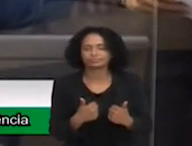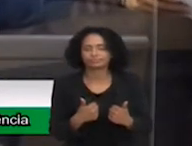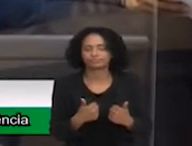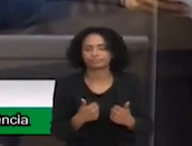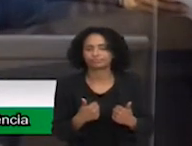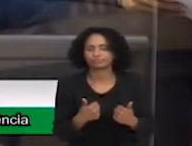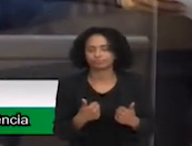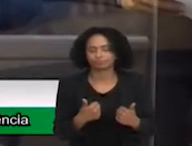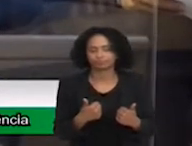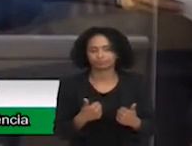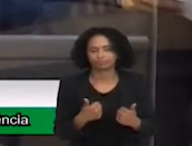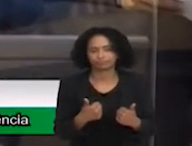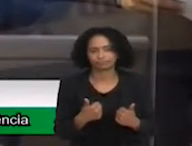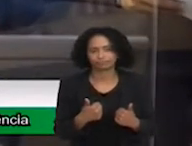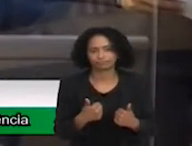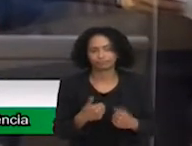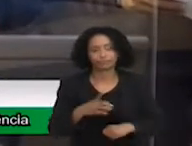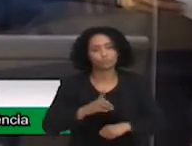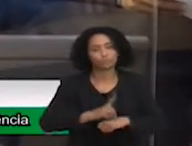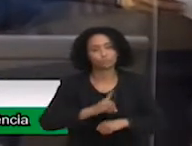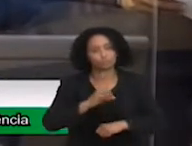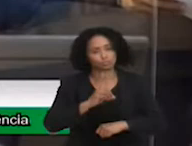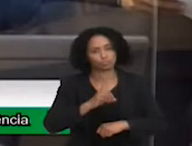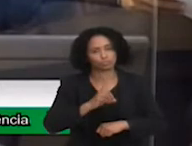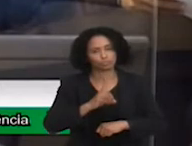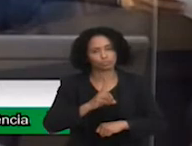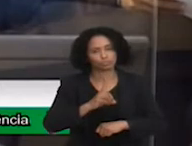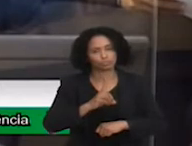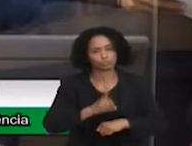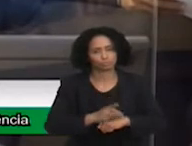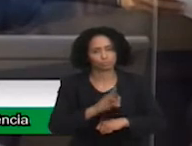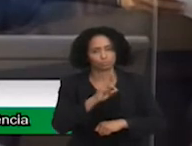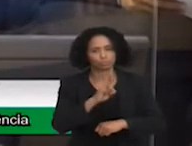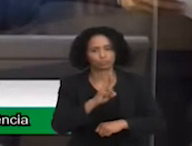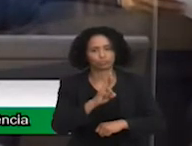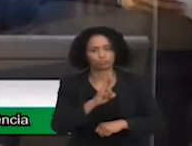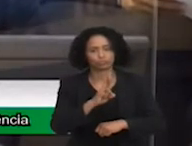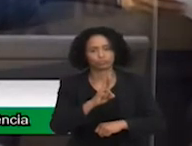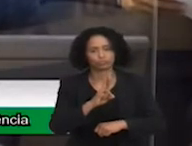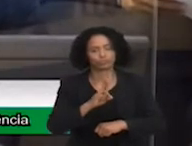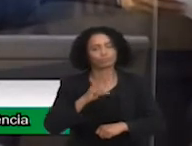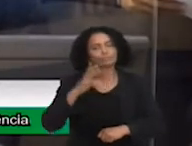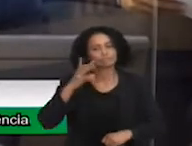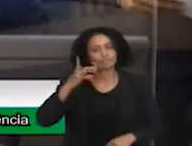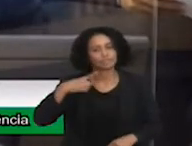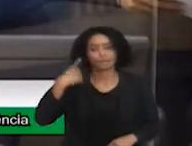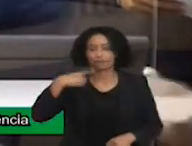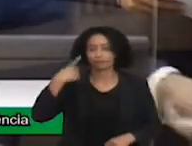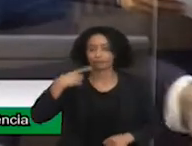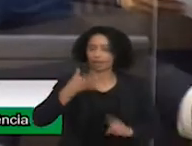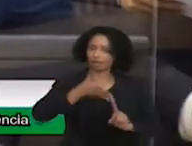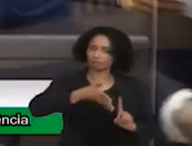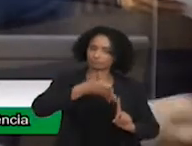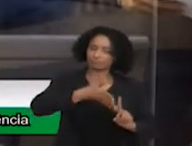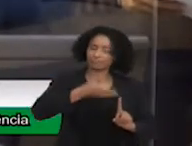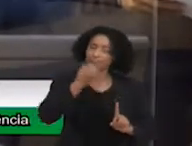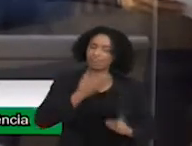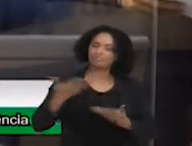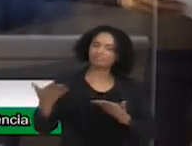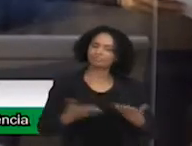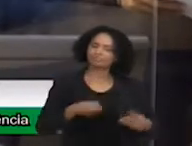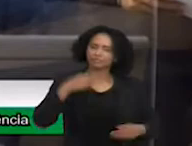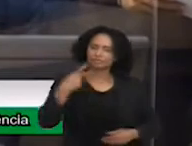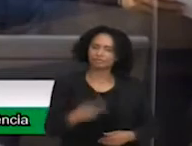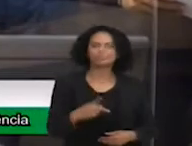doutor Sidmar, grande amigo, colaborador, advogado, palestrante. Seja bem-vindo à Câmara